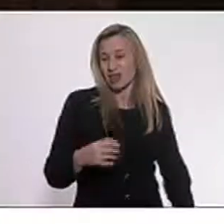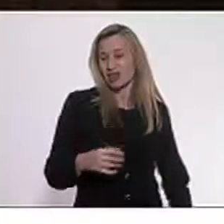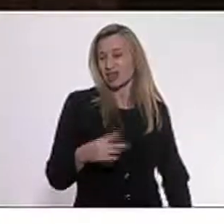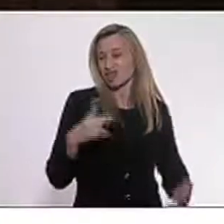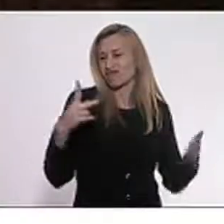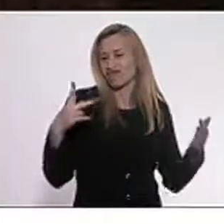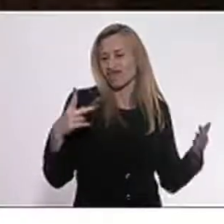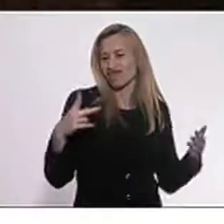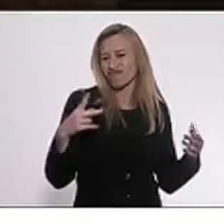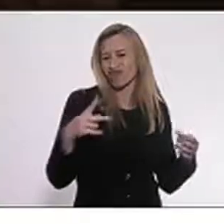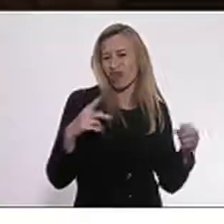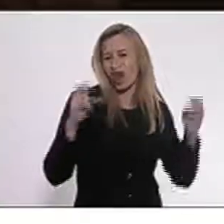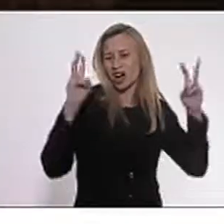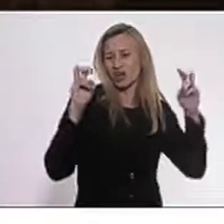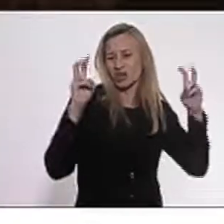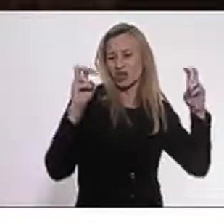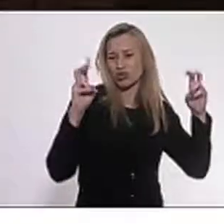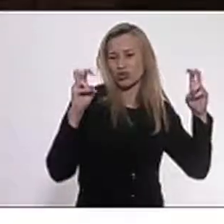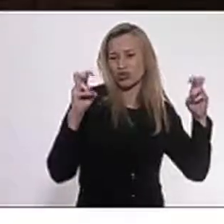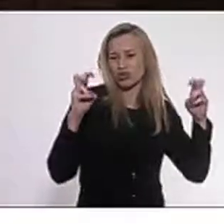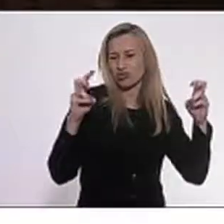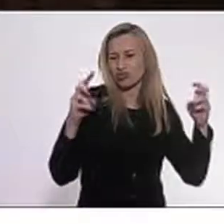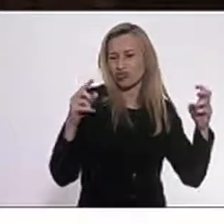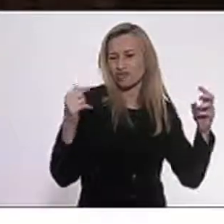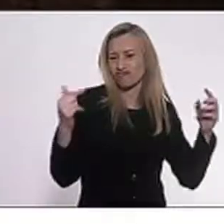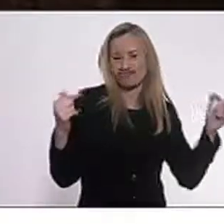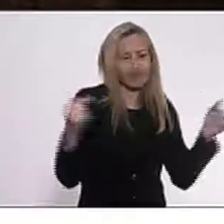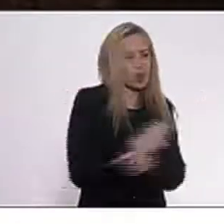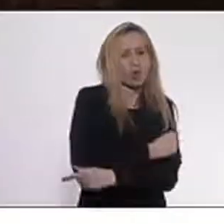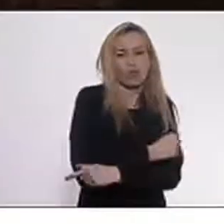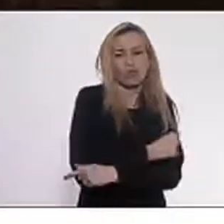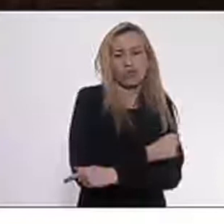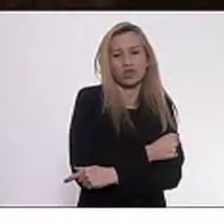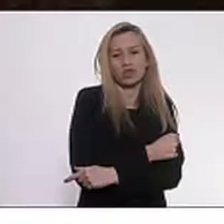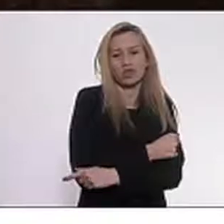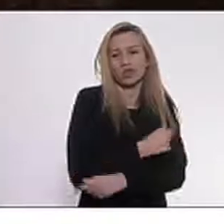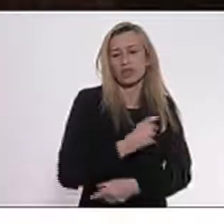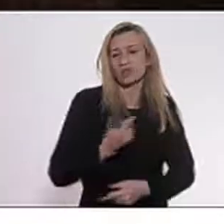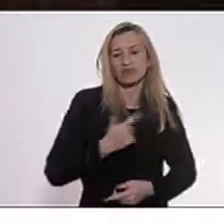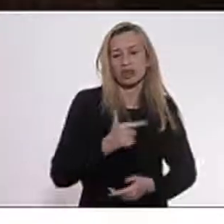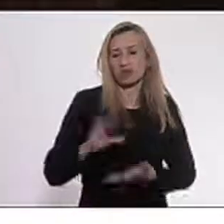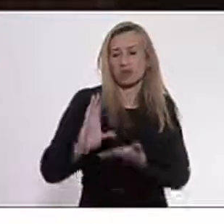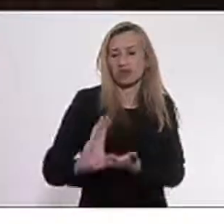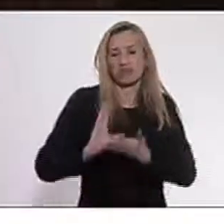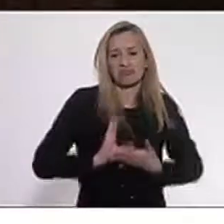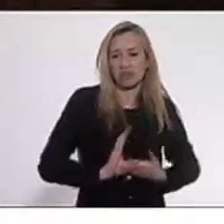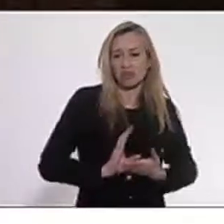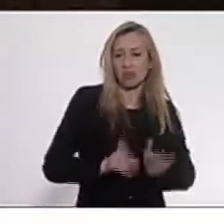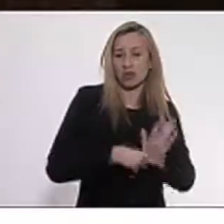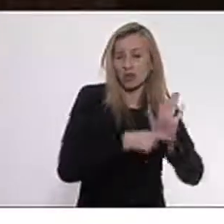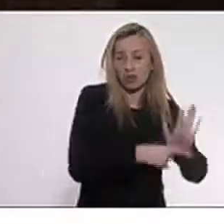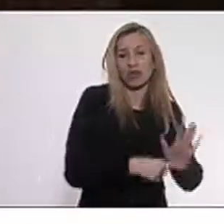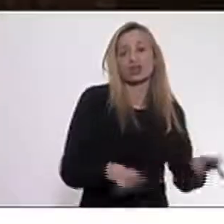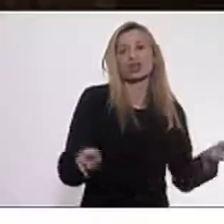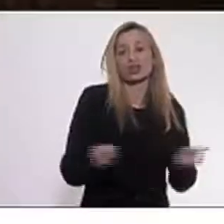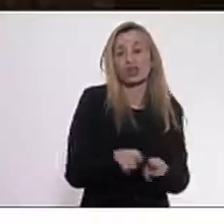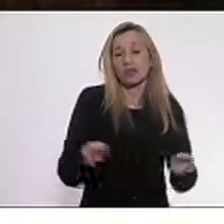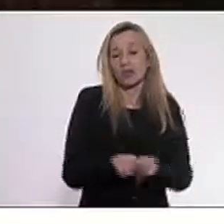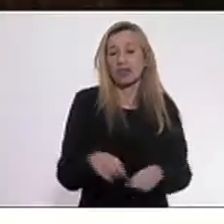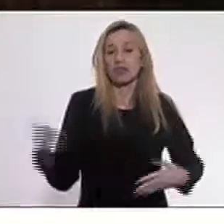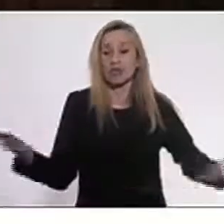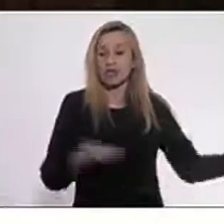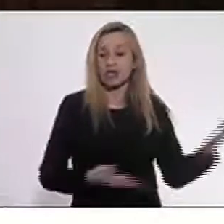porque não há recursos para mantê-lo e nem tão um pouco parceria